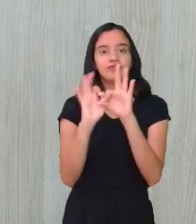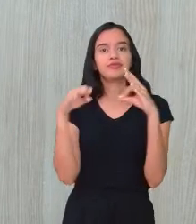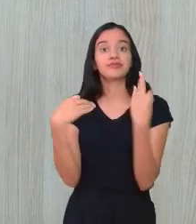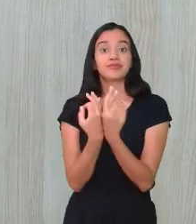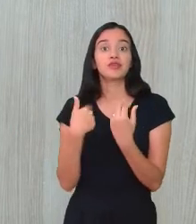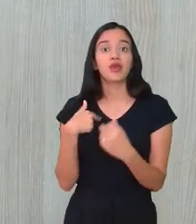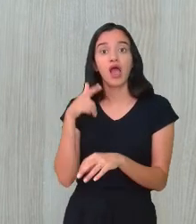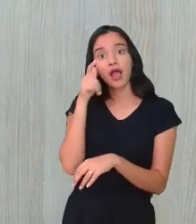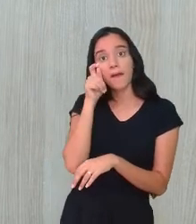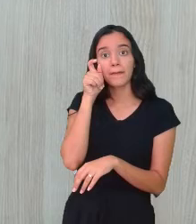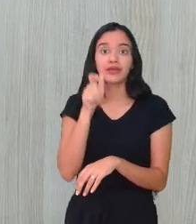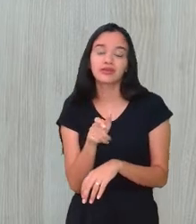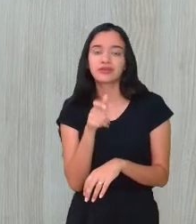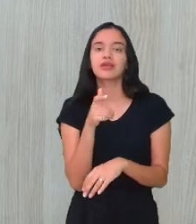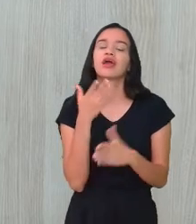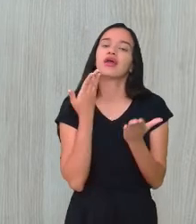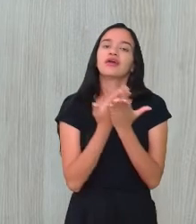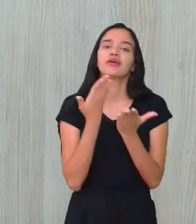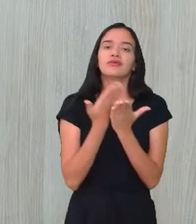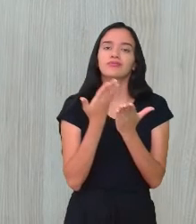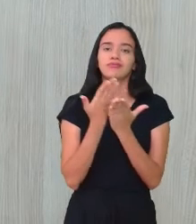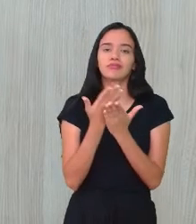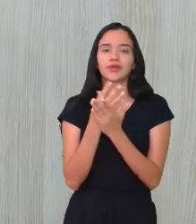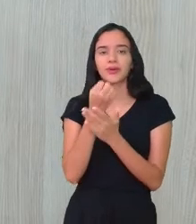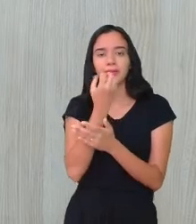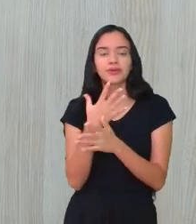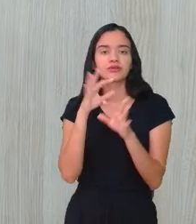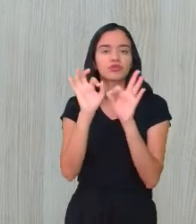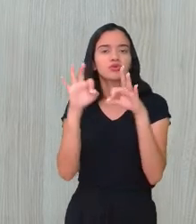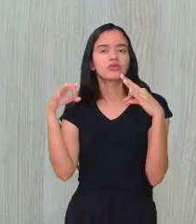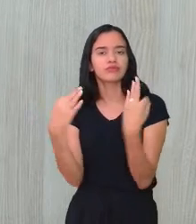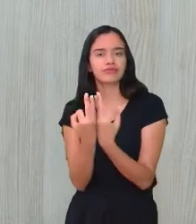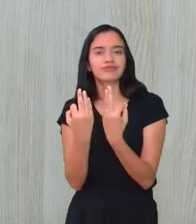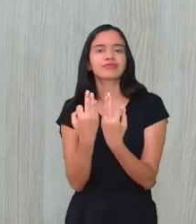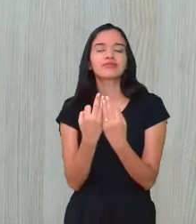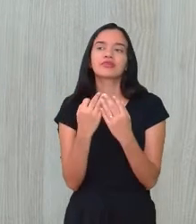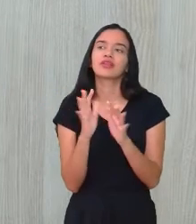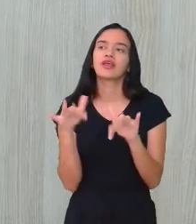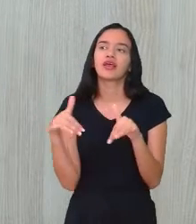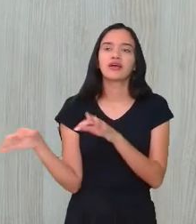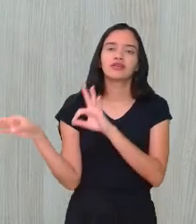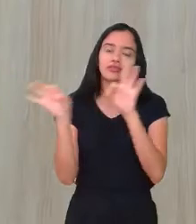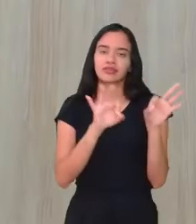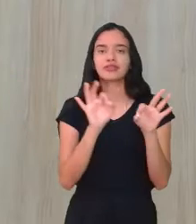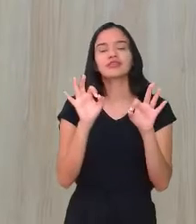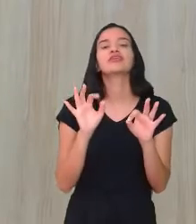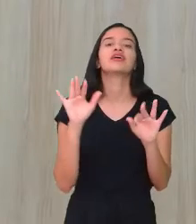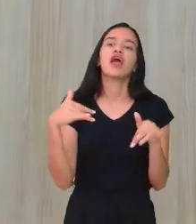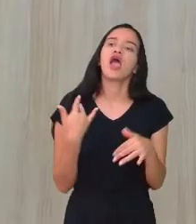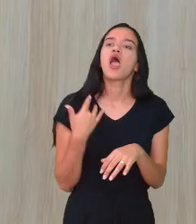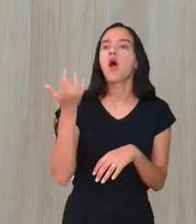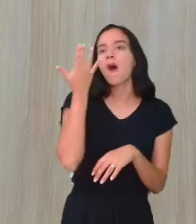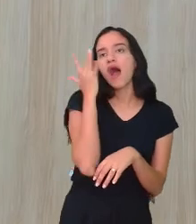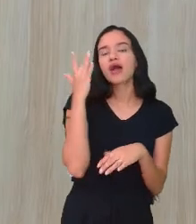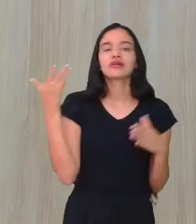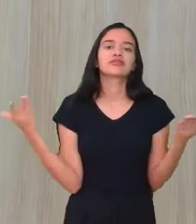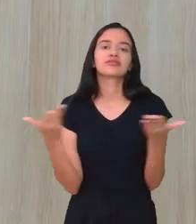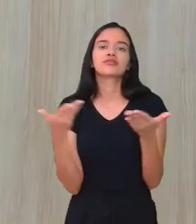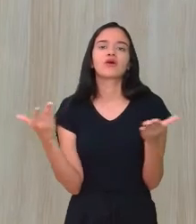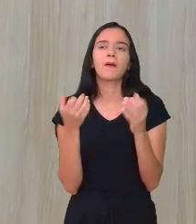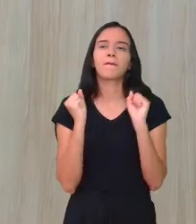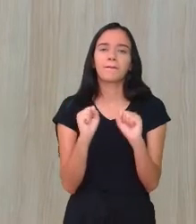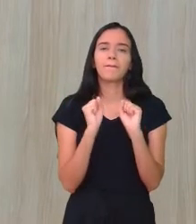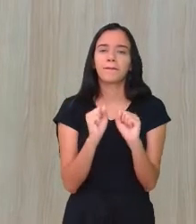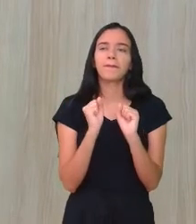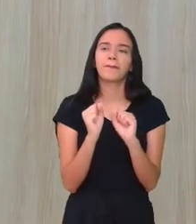acho que é bem interessante é uma aula que vale a pena toda a família assistir não é isso Cláudia? é isso professora e eu acho que agora eles já podem